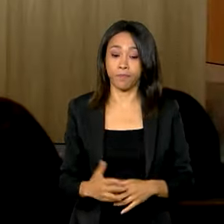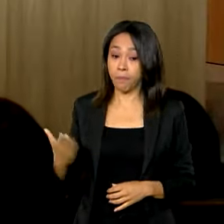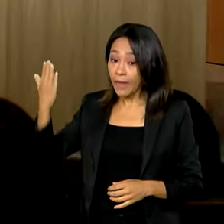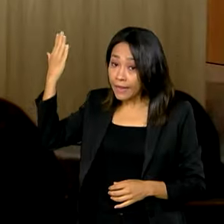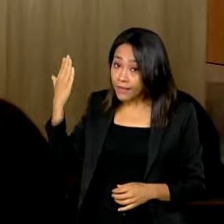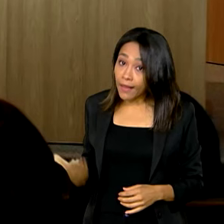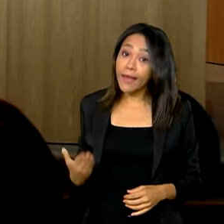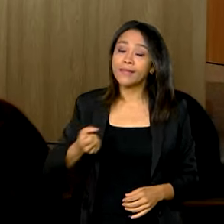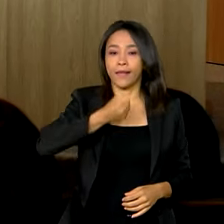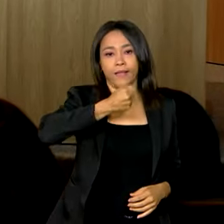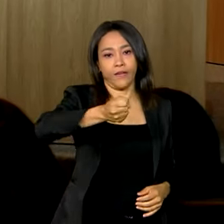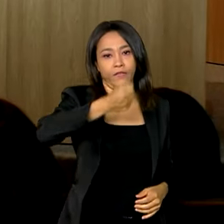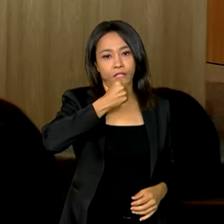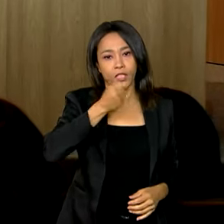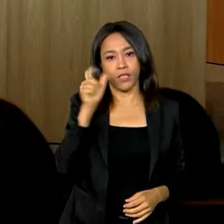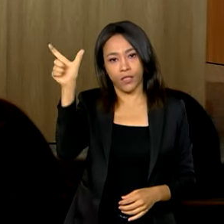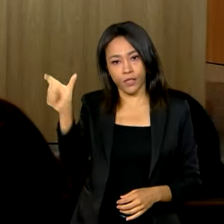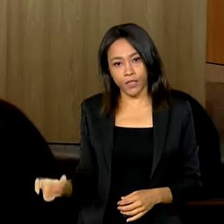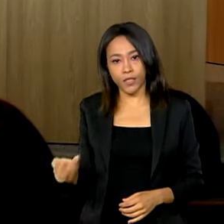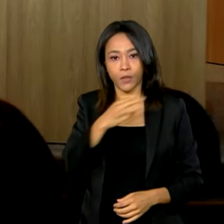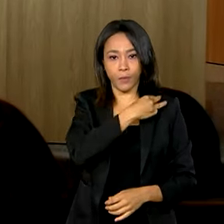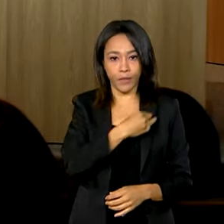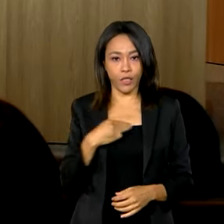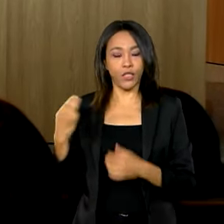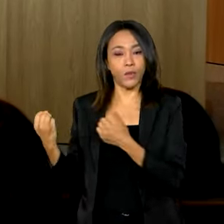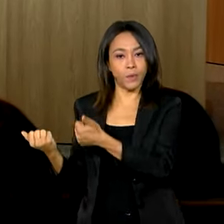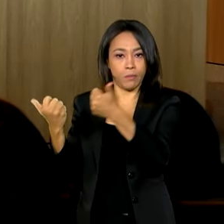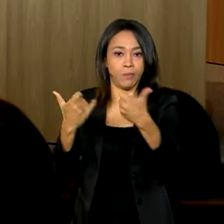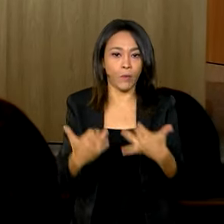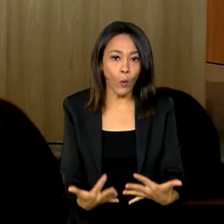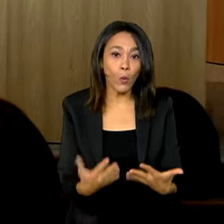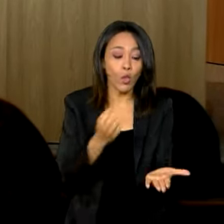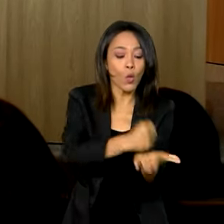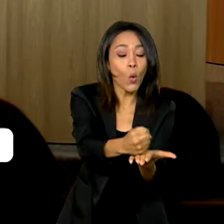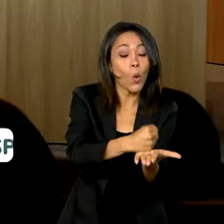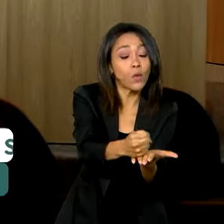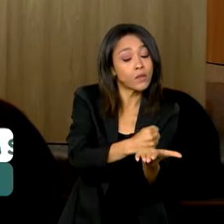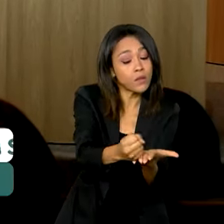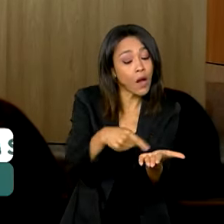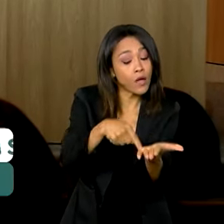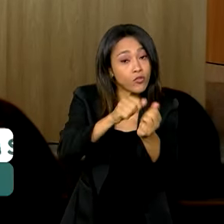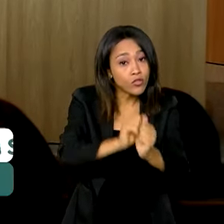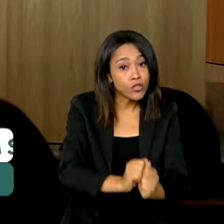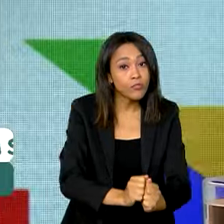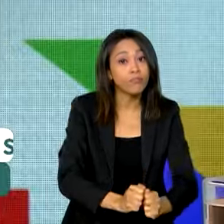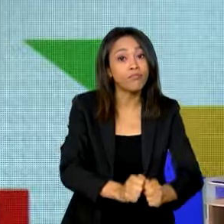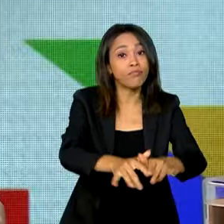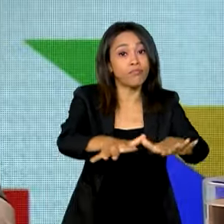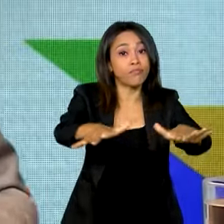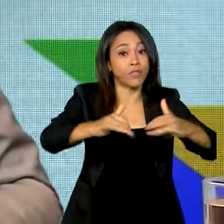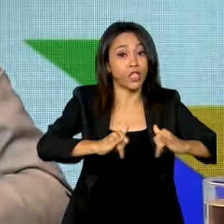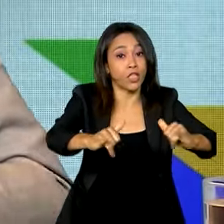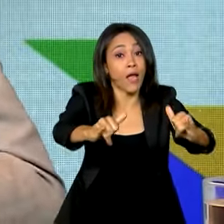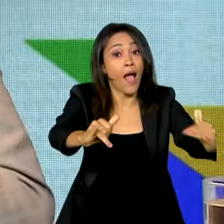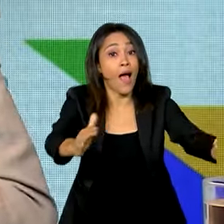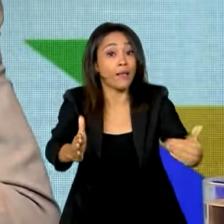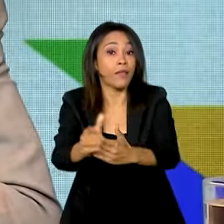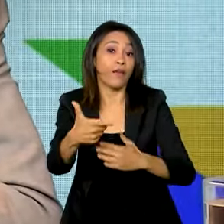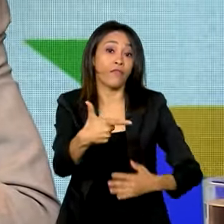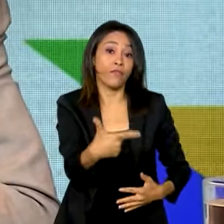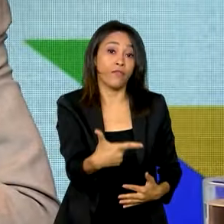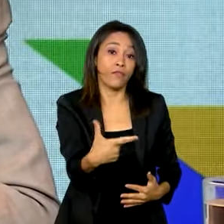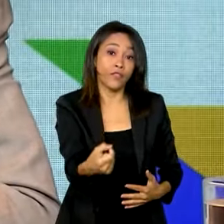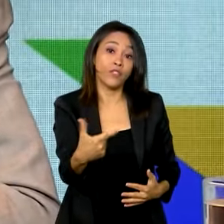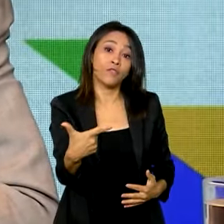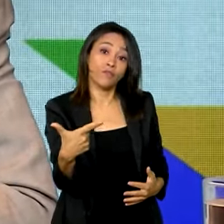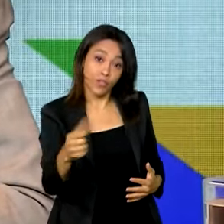imprensa, o ministro Alexandre Silveira afirmou que o contrato de distribuição de energia da Enel vai até 2028